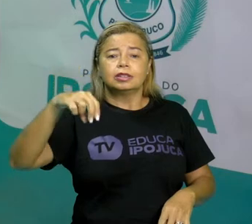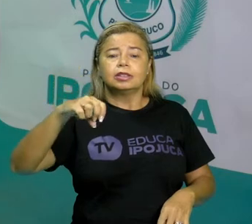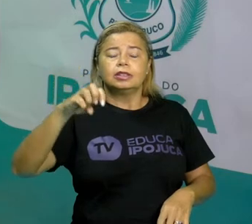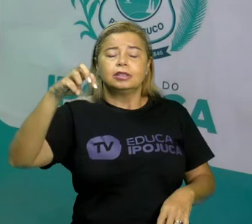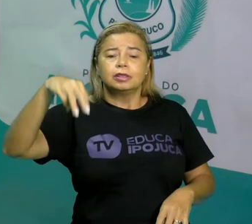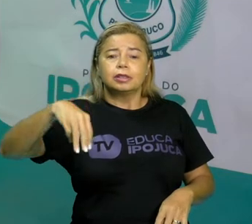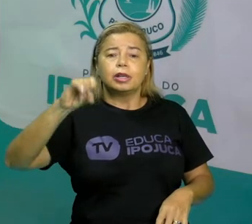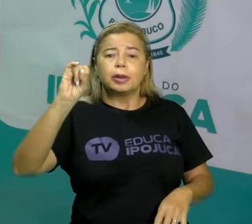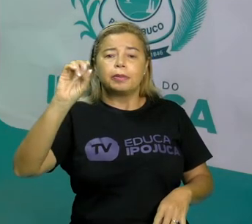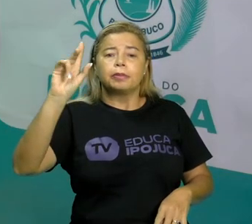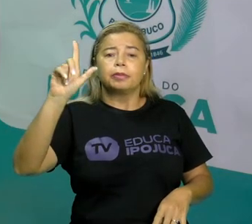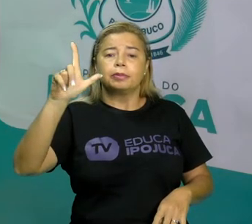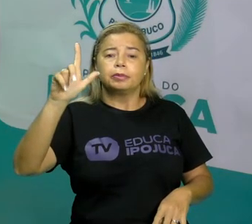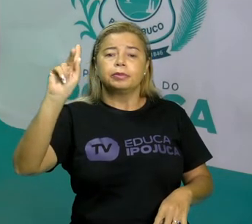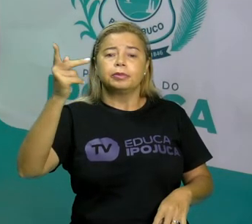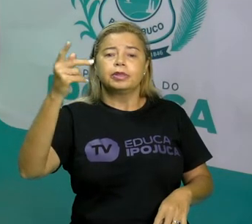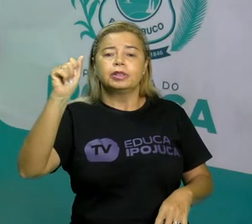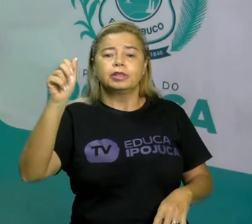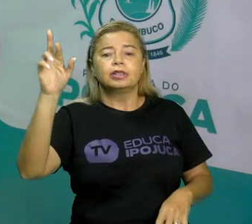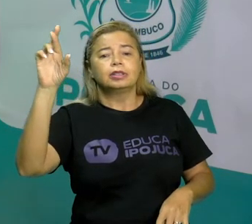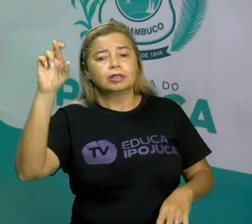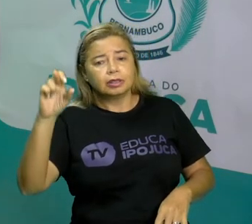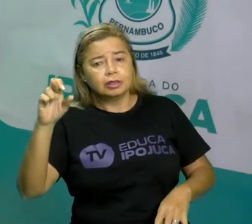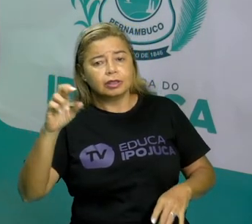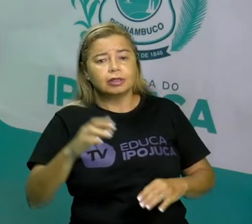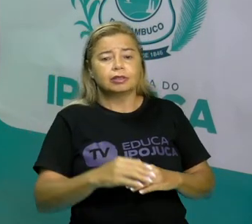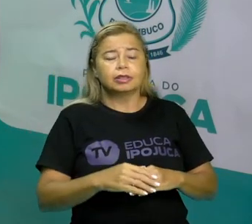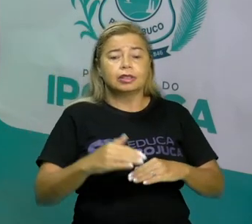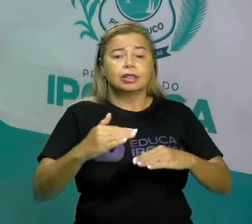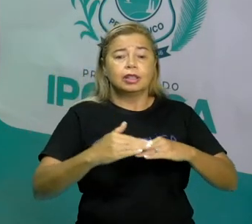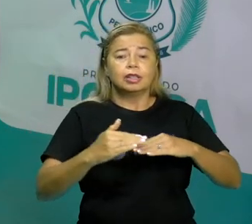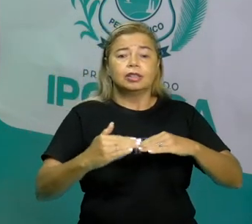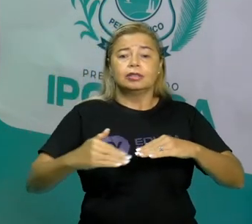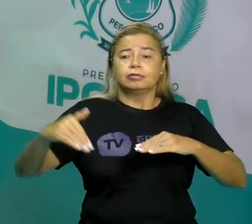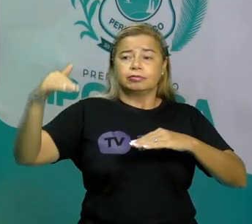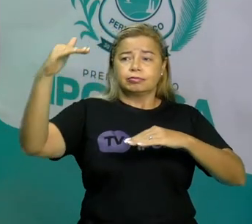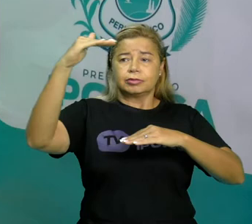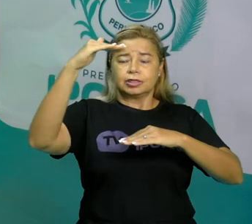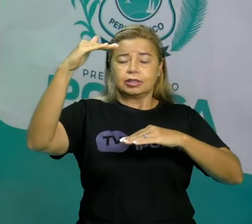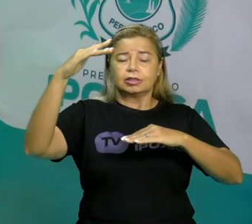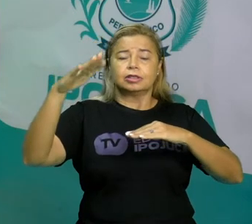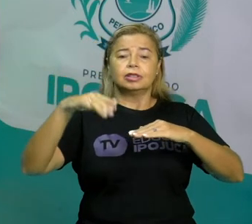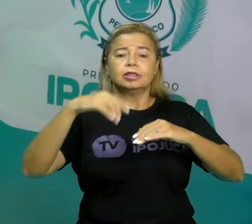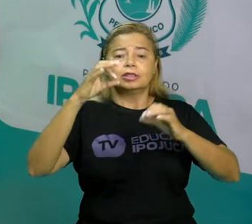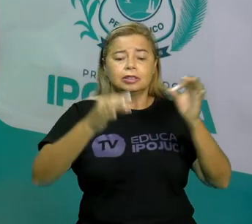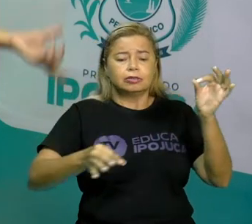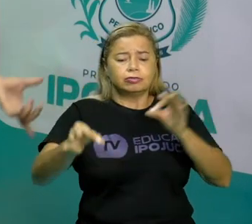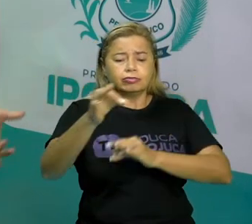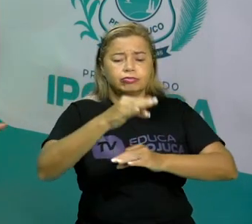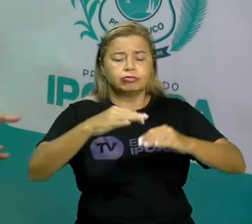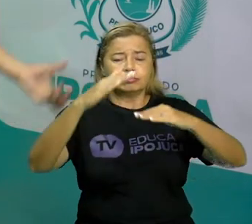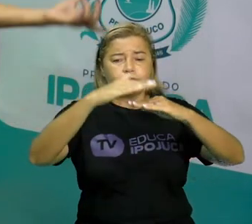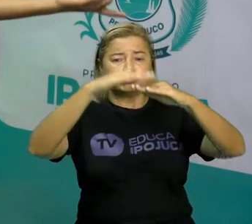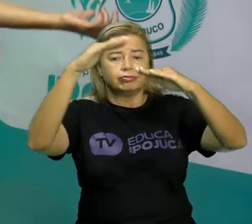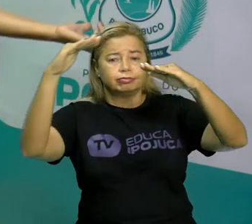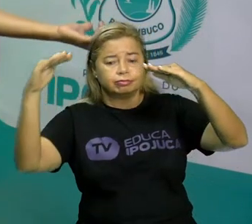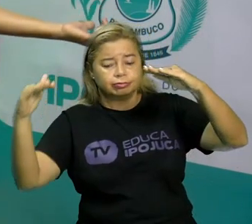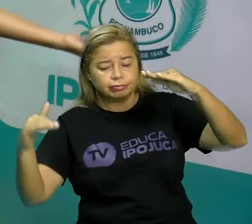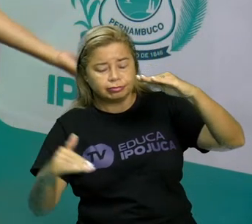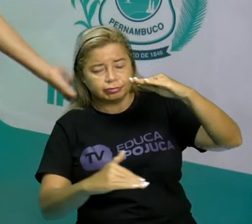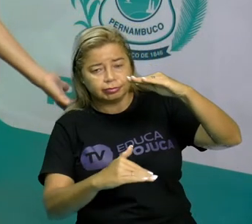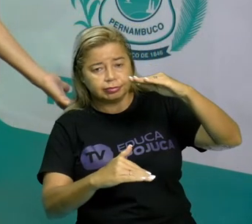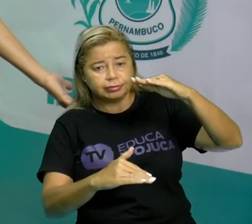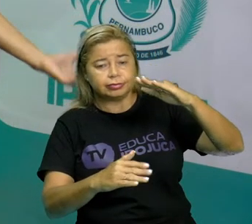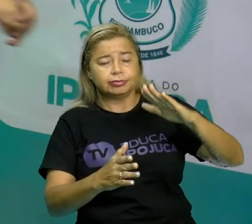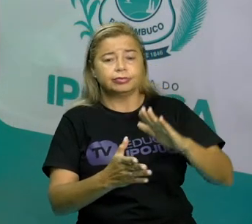crescente, que é do maior para o menor e vai fazer ele decrescente, que é do